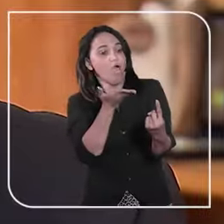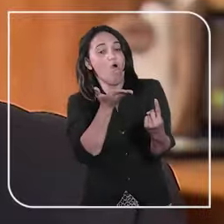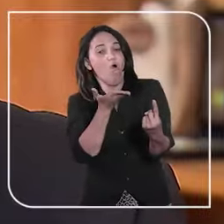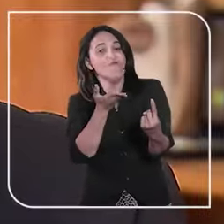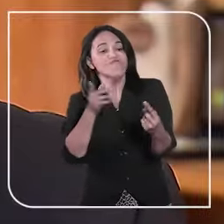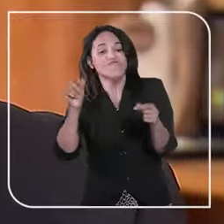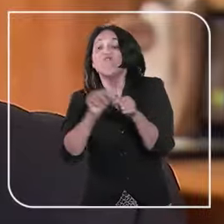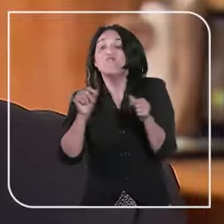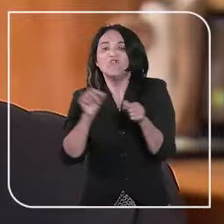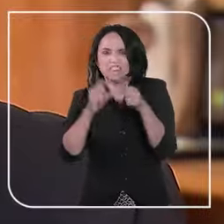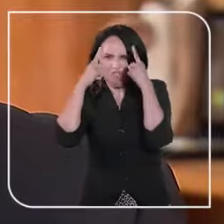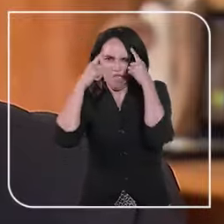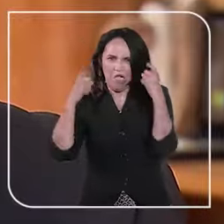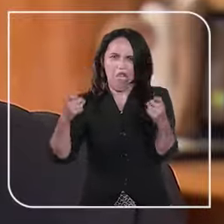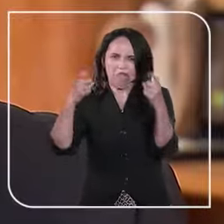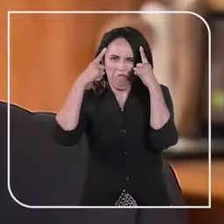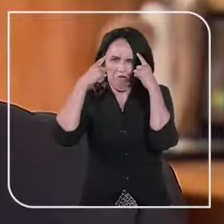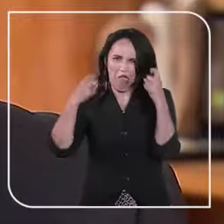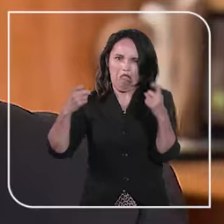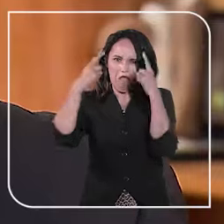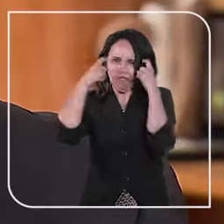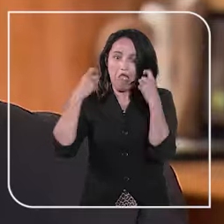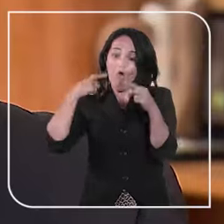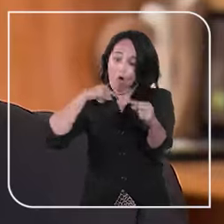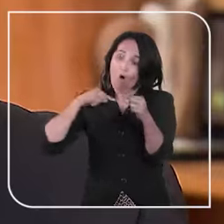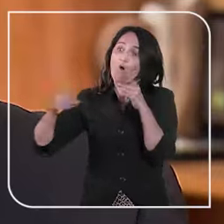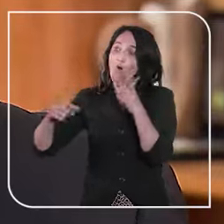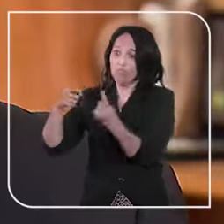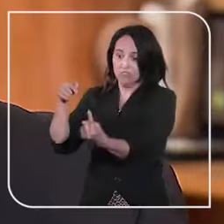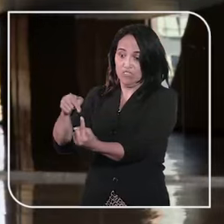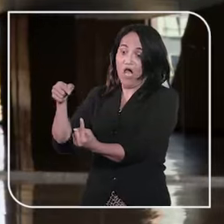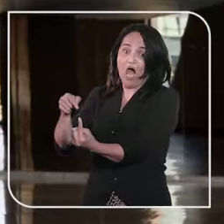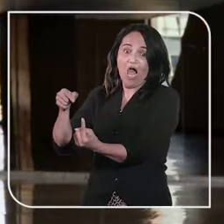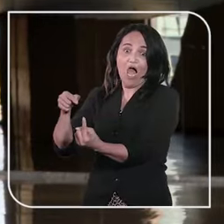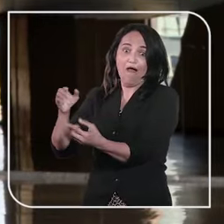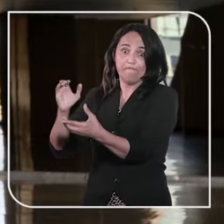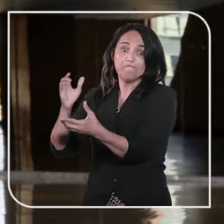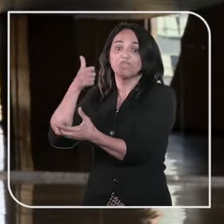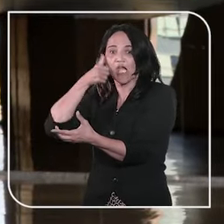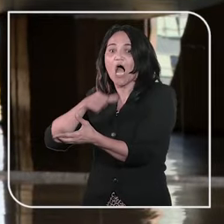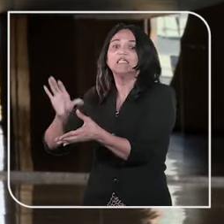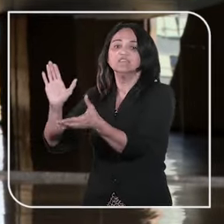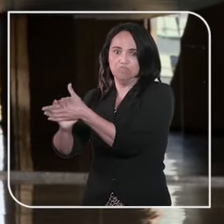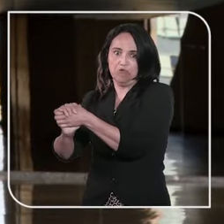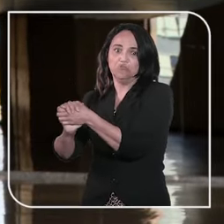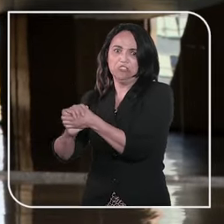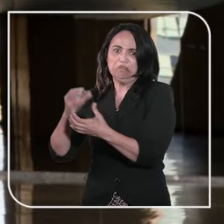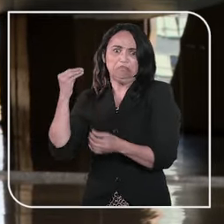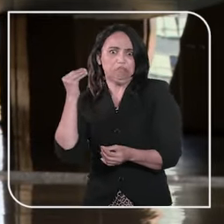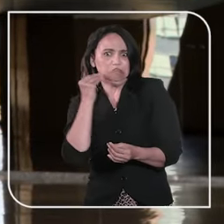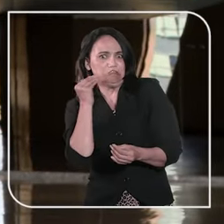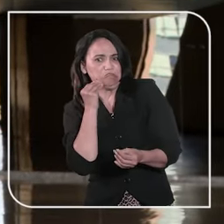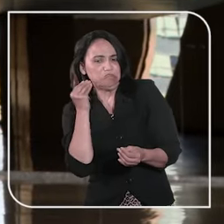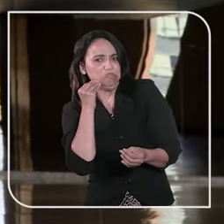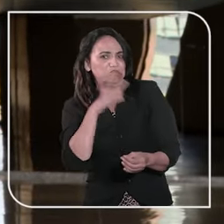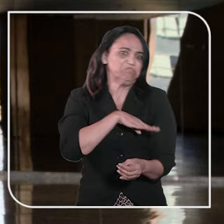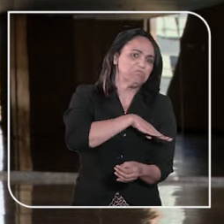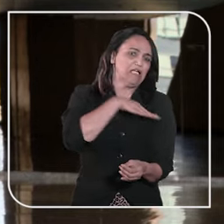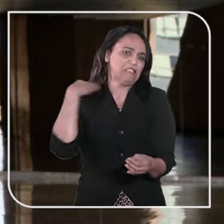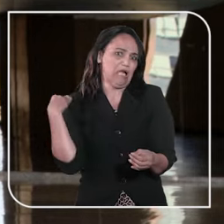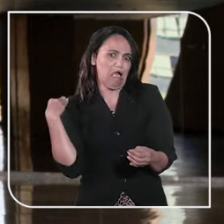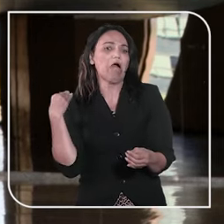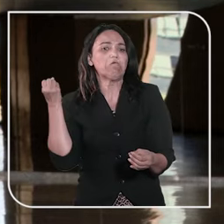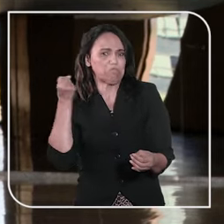em sucessivos casos de violência, principalmente contra a companheira. De acordo com o processo, a tentativa de homicídio teria ocorrido em